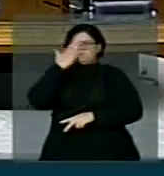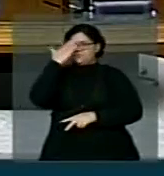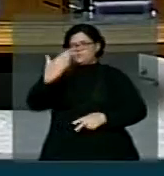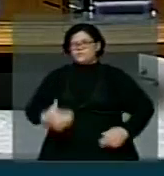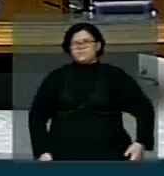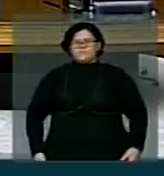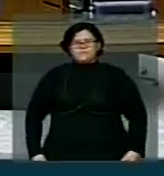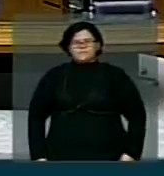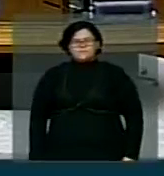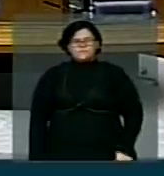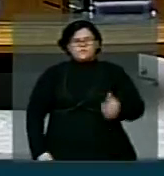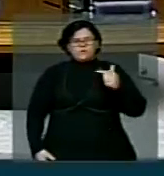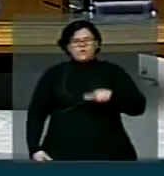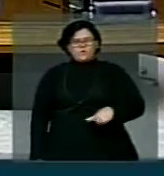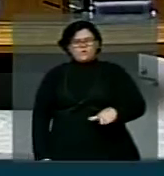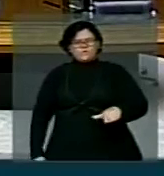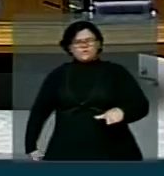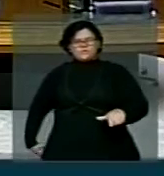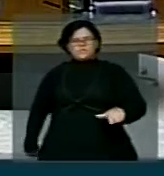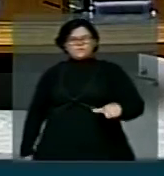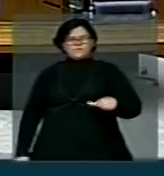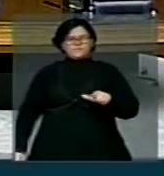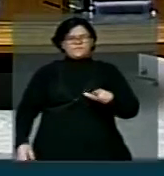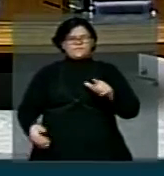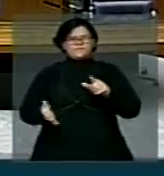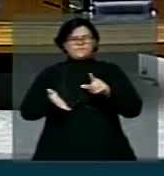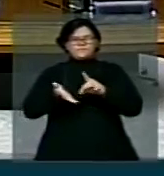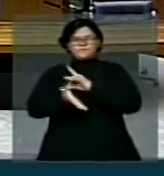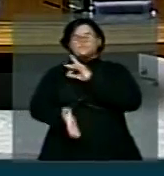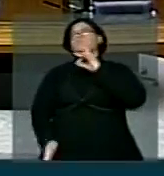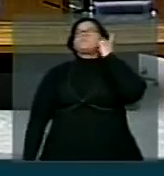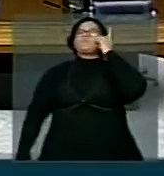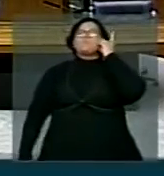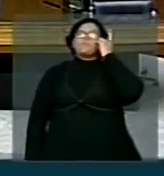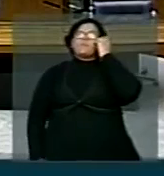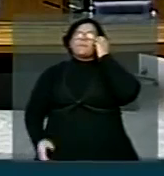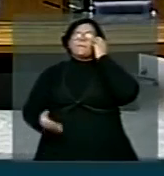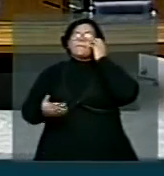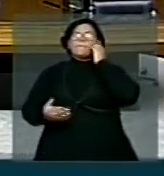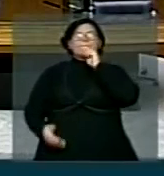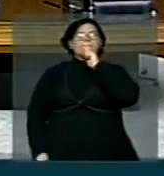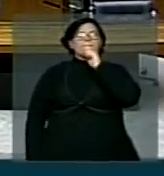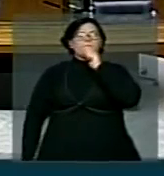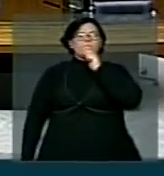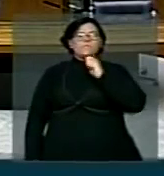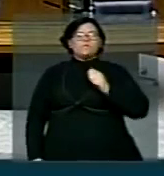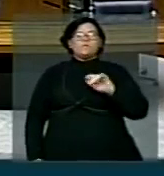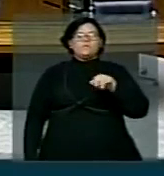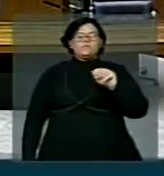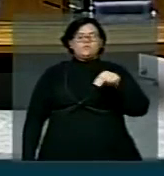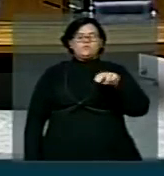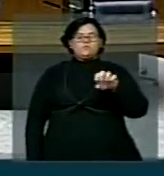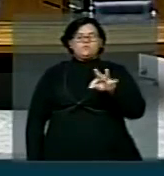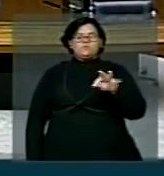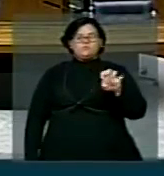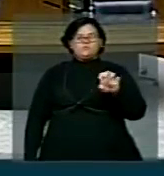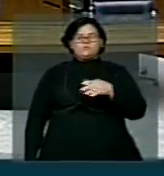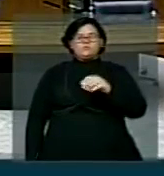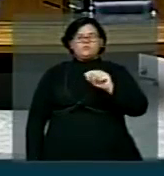Próxima oradora do grande expediente, do pequeno expediente ainda, Janete Capiberib, fora